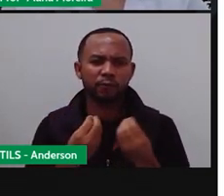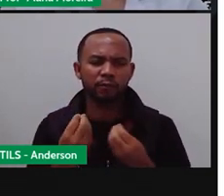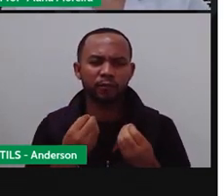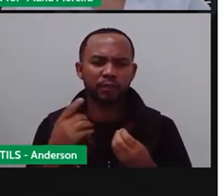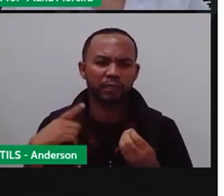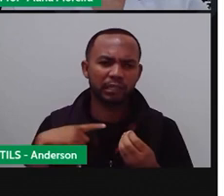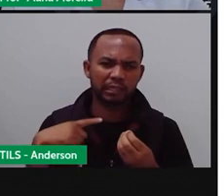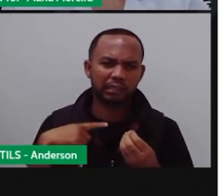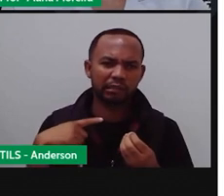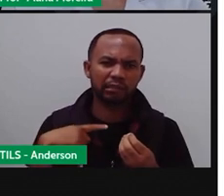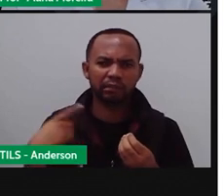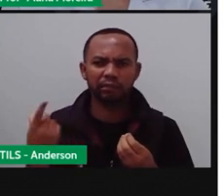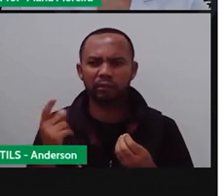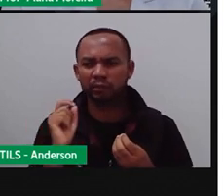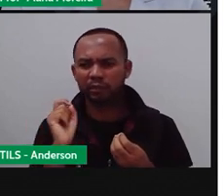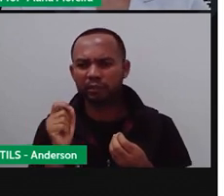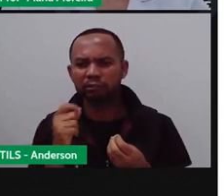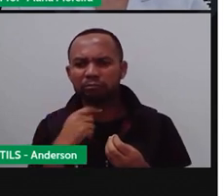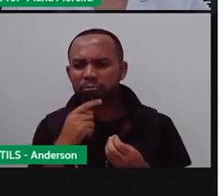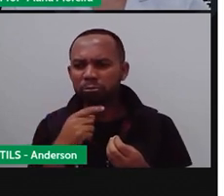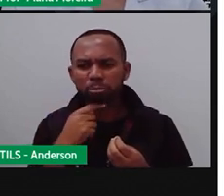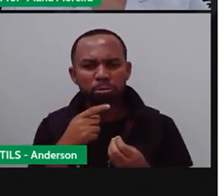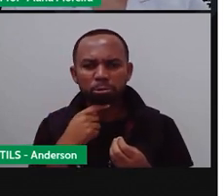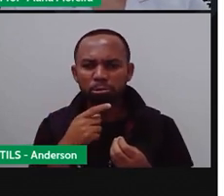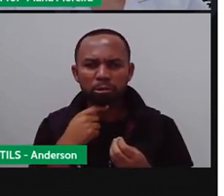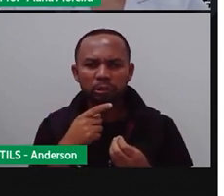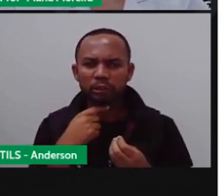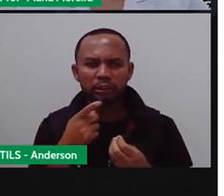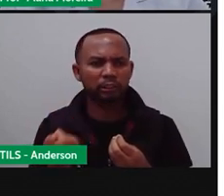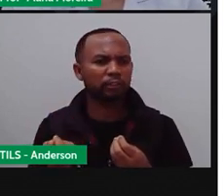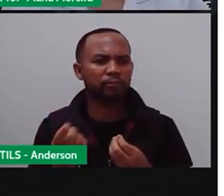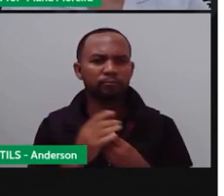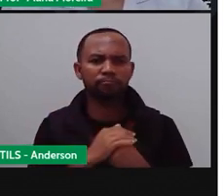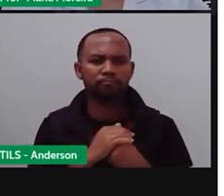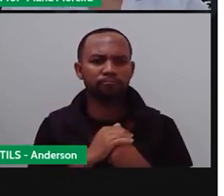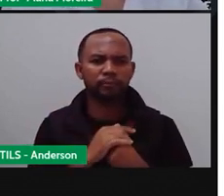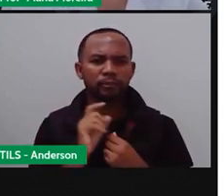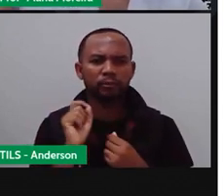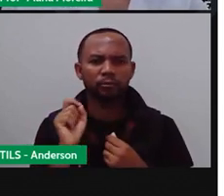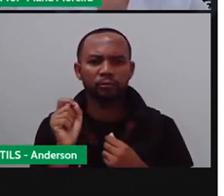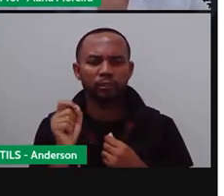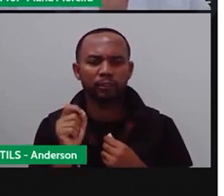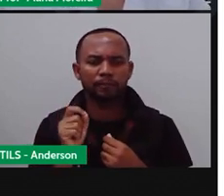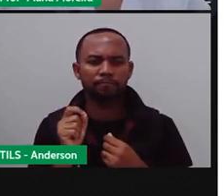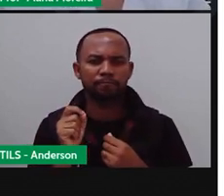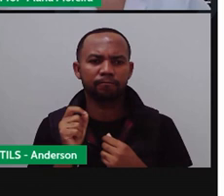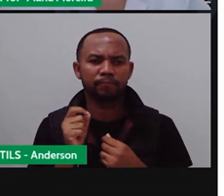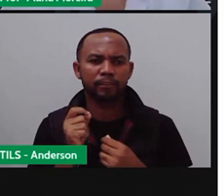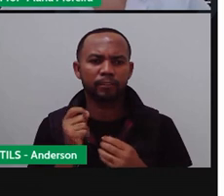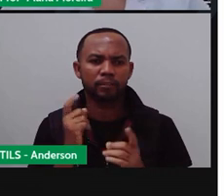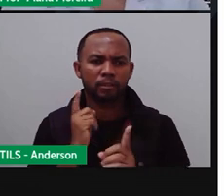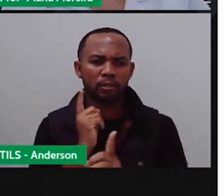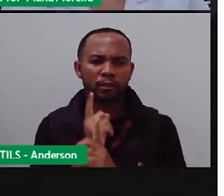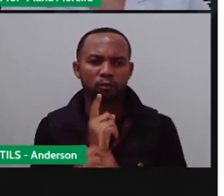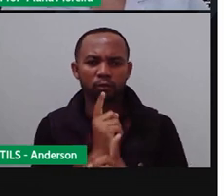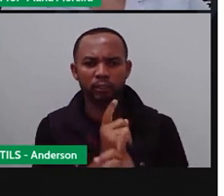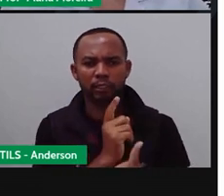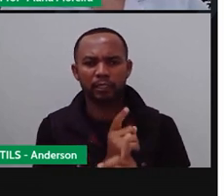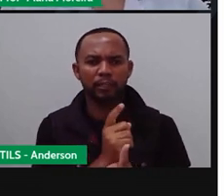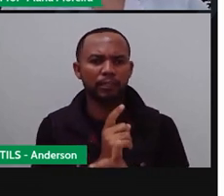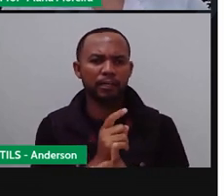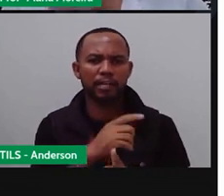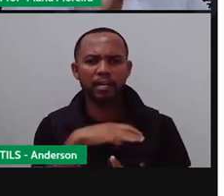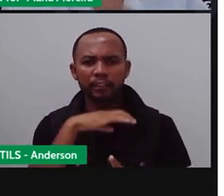elas tentem, tentem, tentem, elas podem não conseguir, podem não, elas não conseguem atingir a todas as espécies.